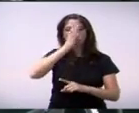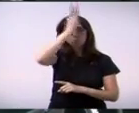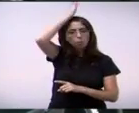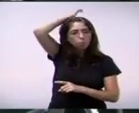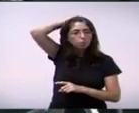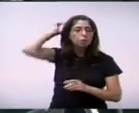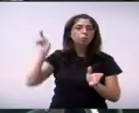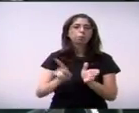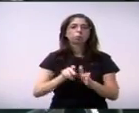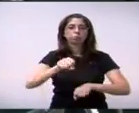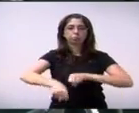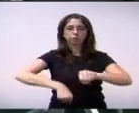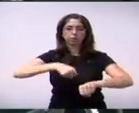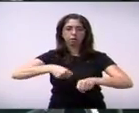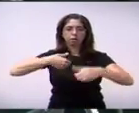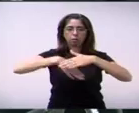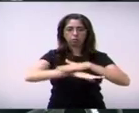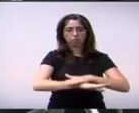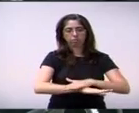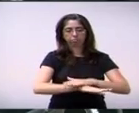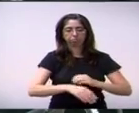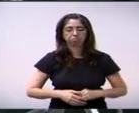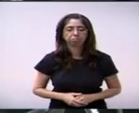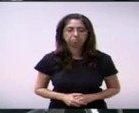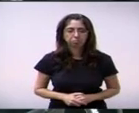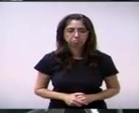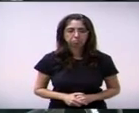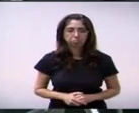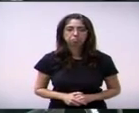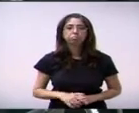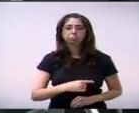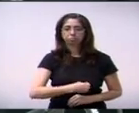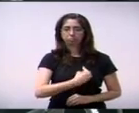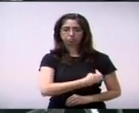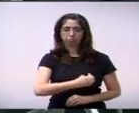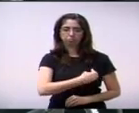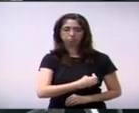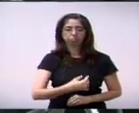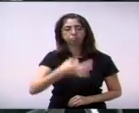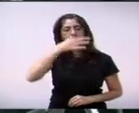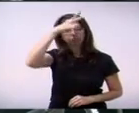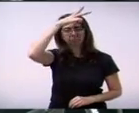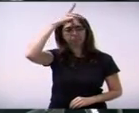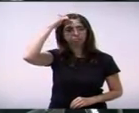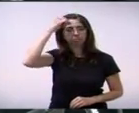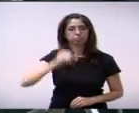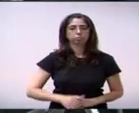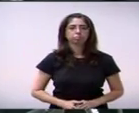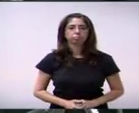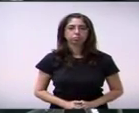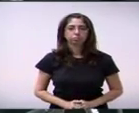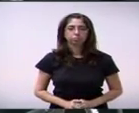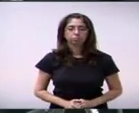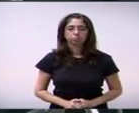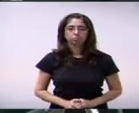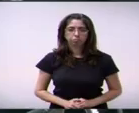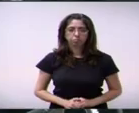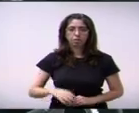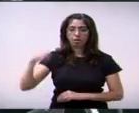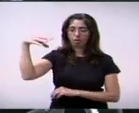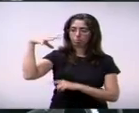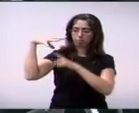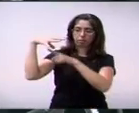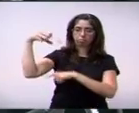Bombeiro. 209 do vereador Dr. João Mota propõe ao executivo a troca de